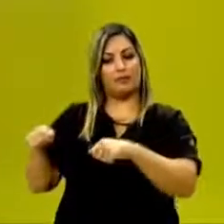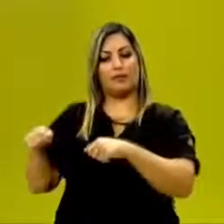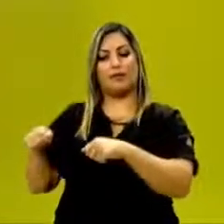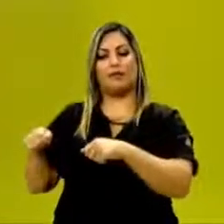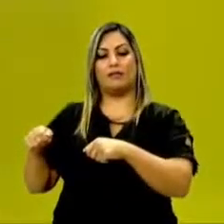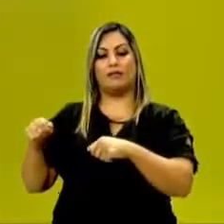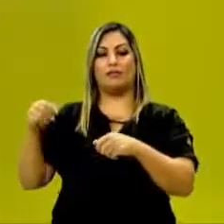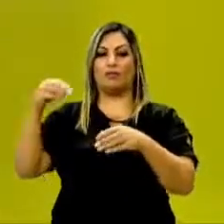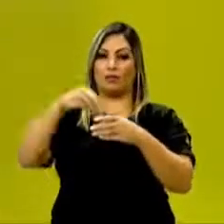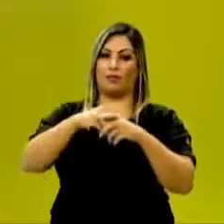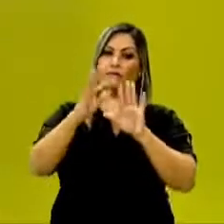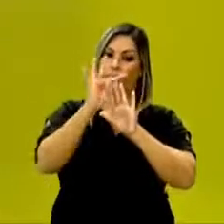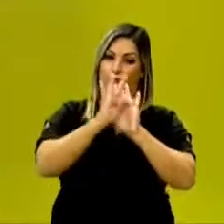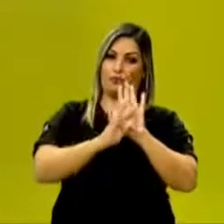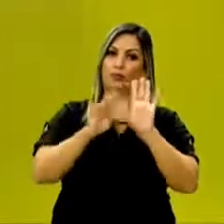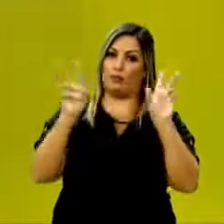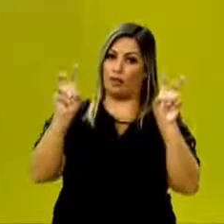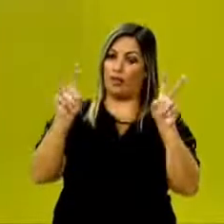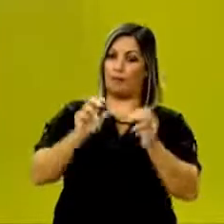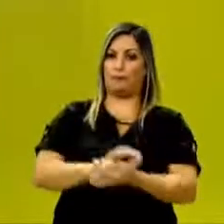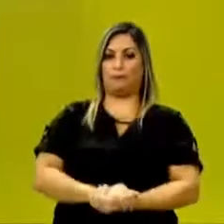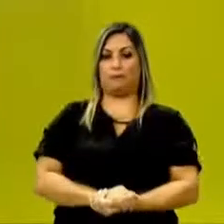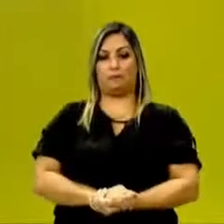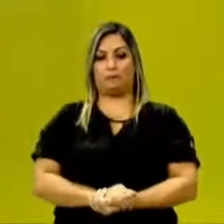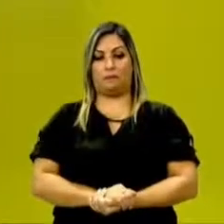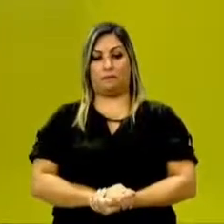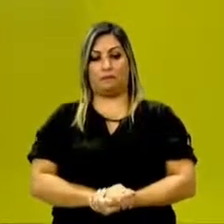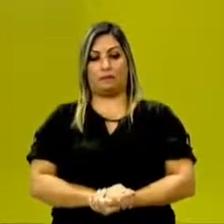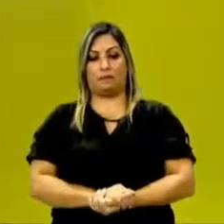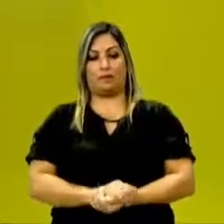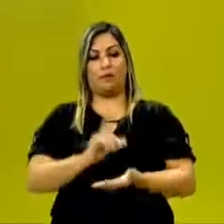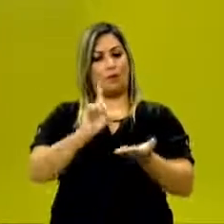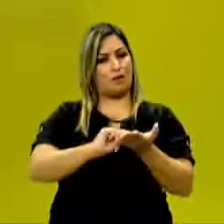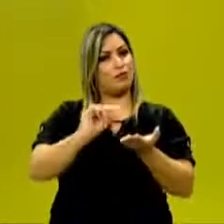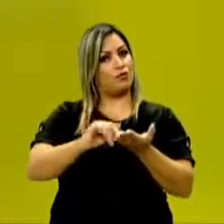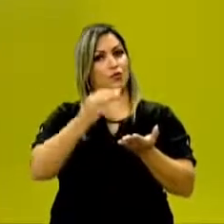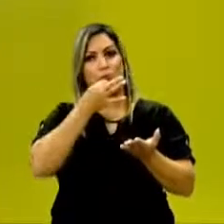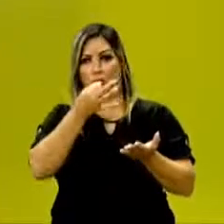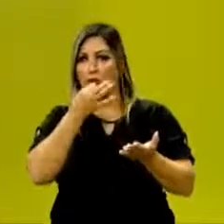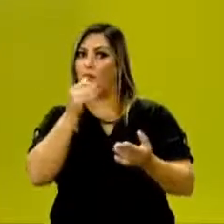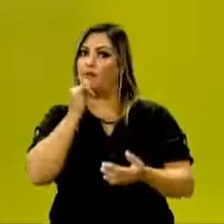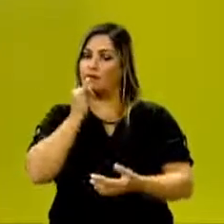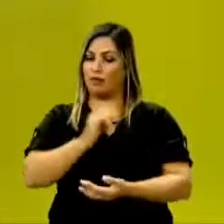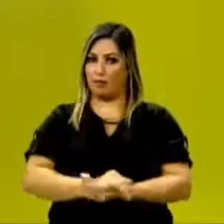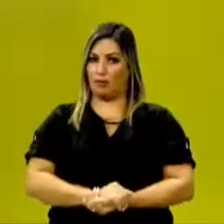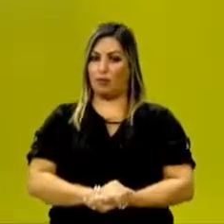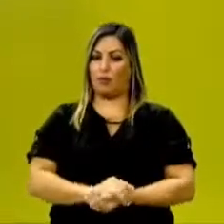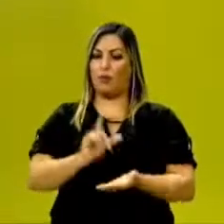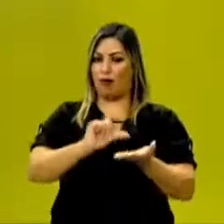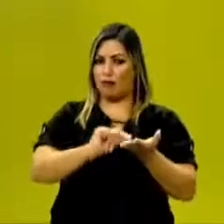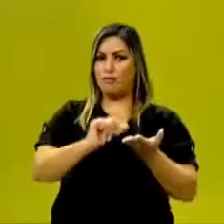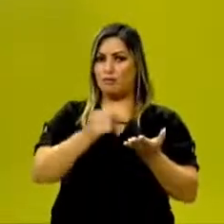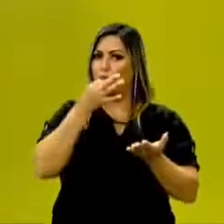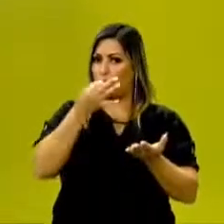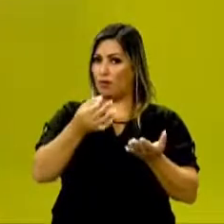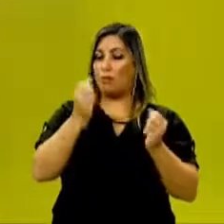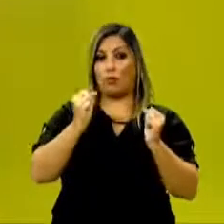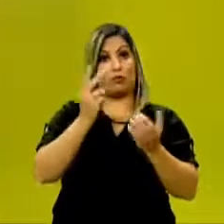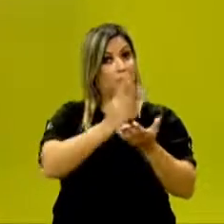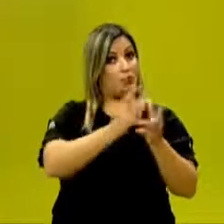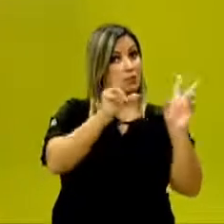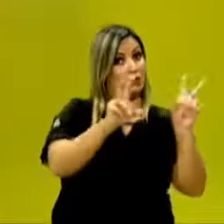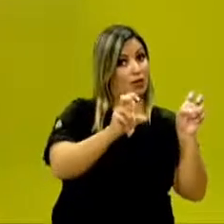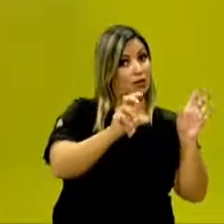a respeito de um tema. Então, um artigo de opinião, por exemplo, ele pode ter um mesmo tema,